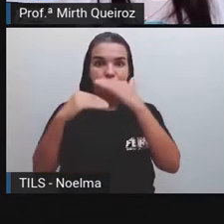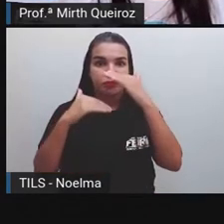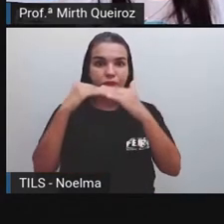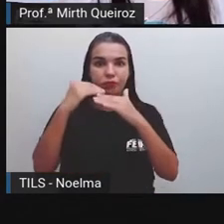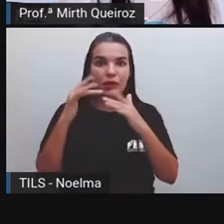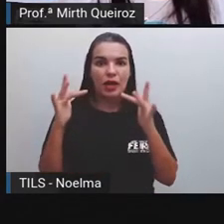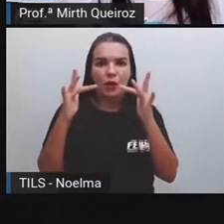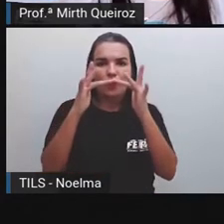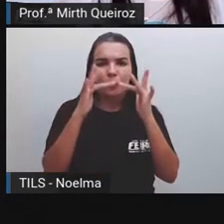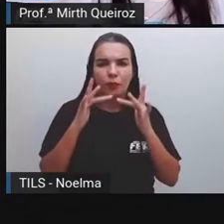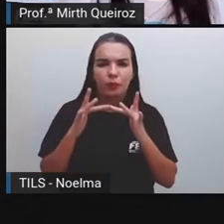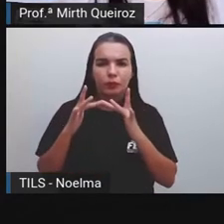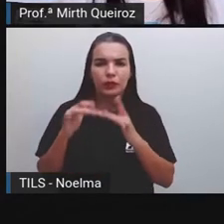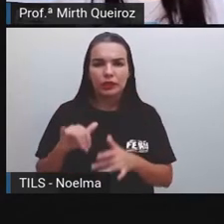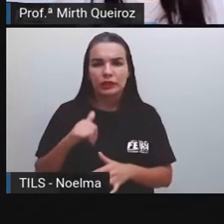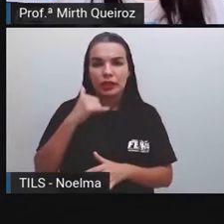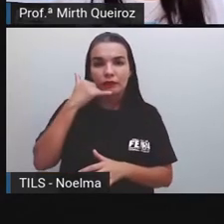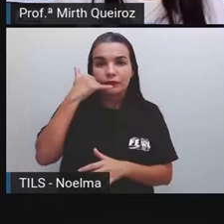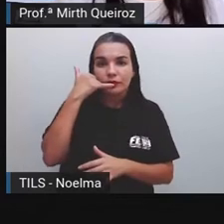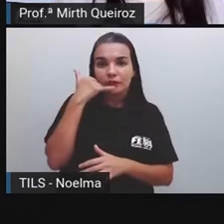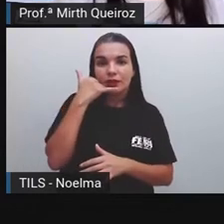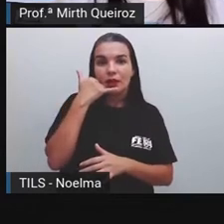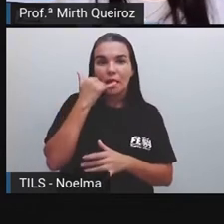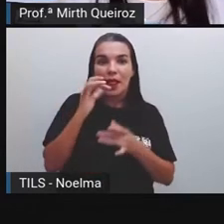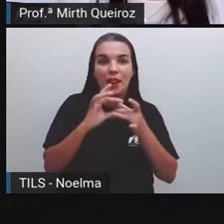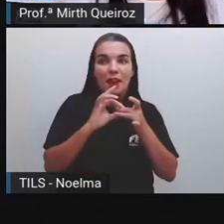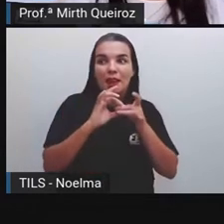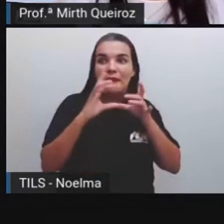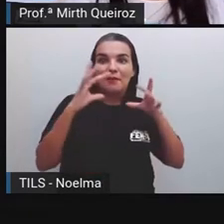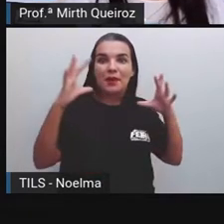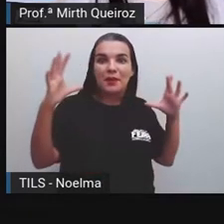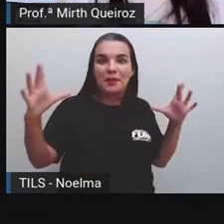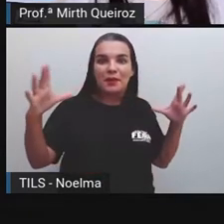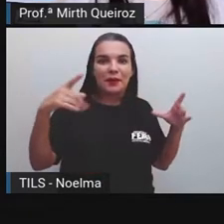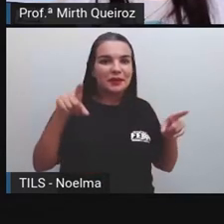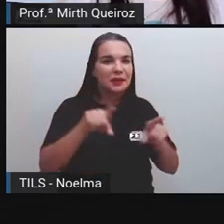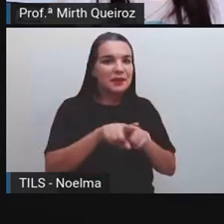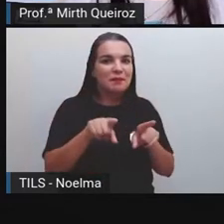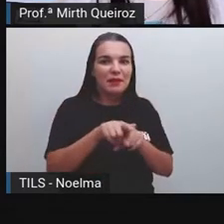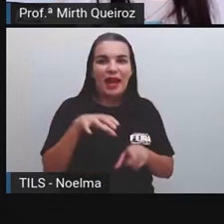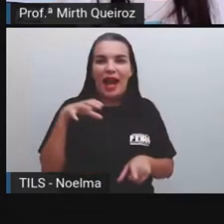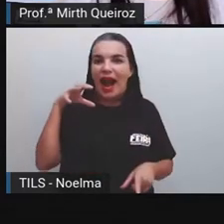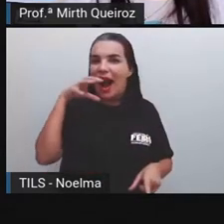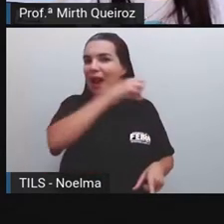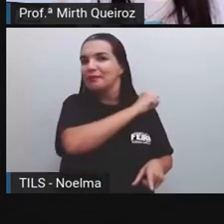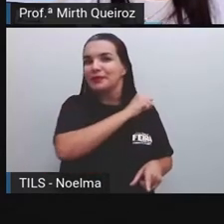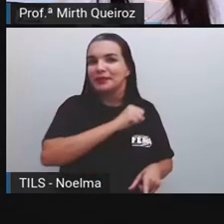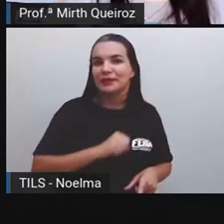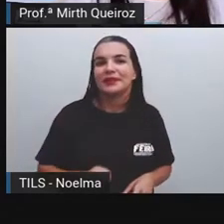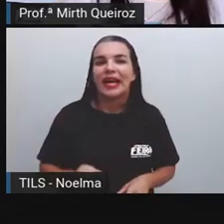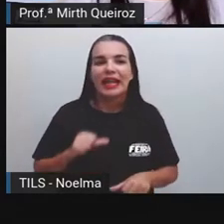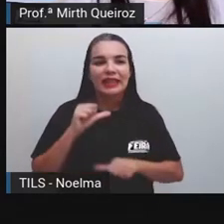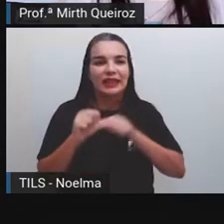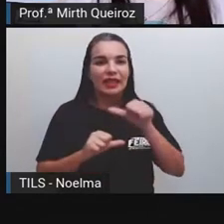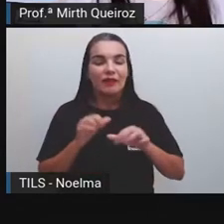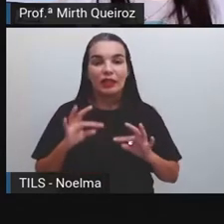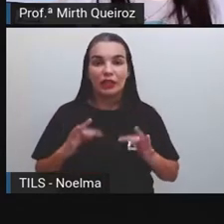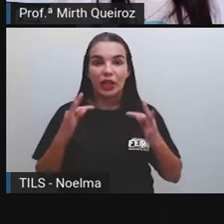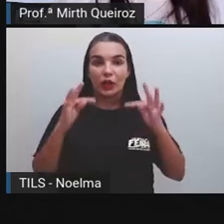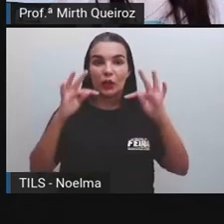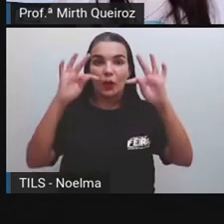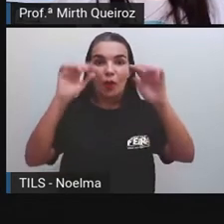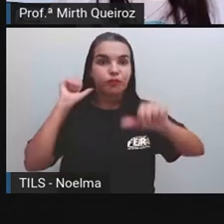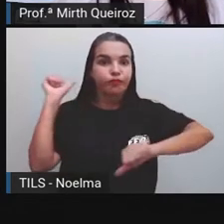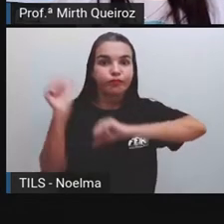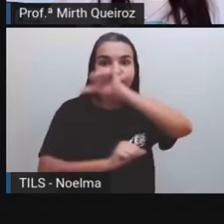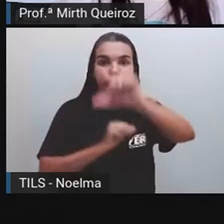Permitiu a transmissão De dados A longa distância E a altas velocidades Essa tecnologia Ela revolucionou O modo Como